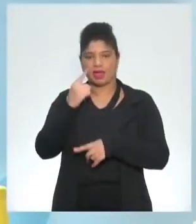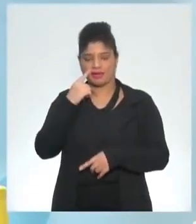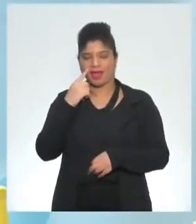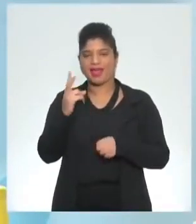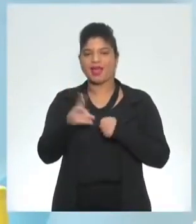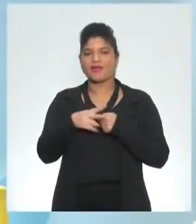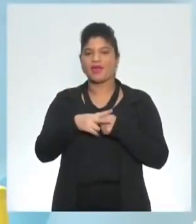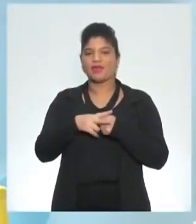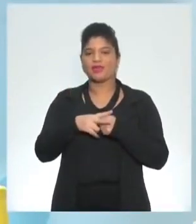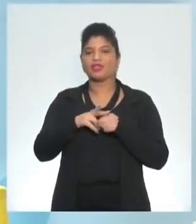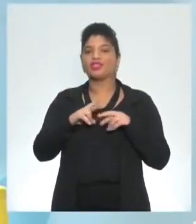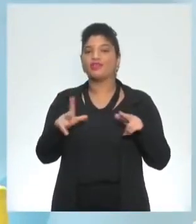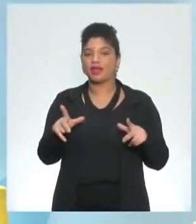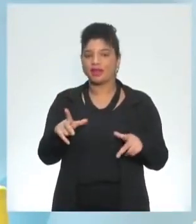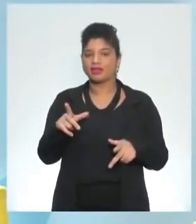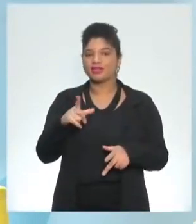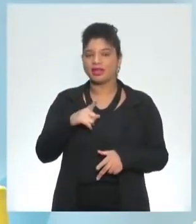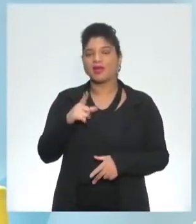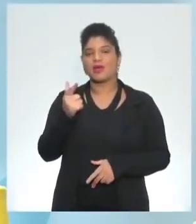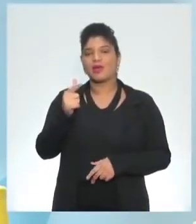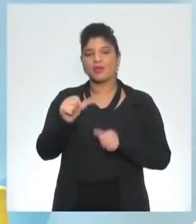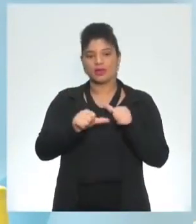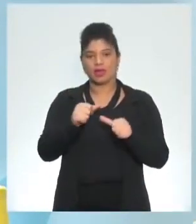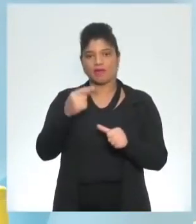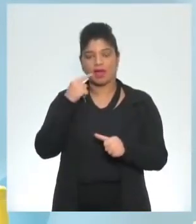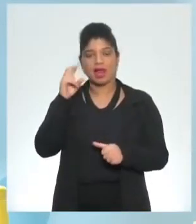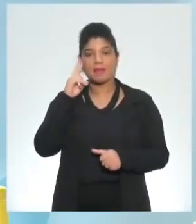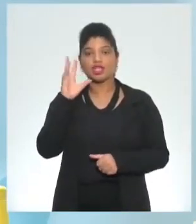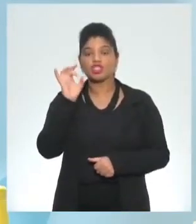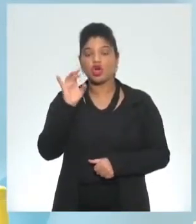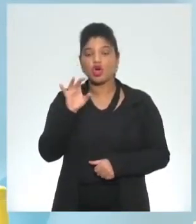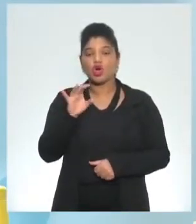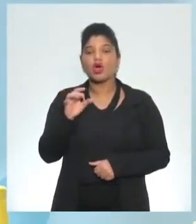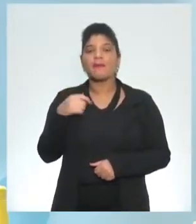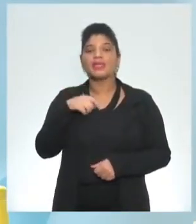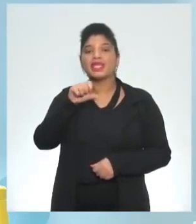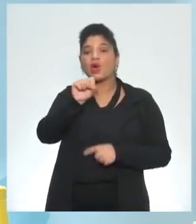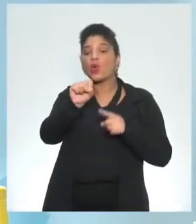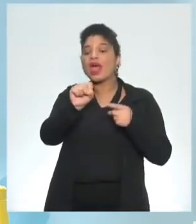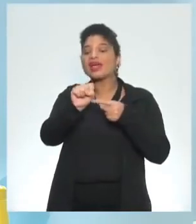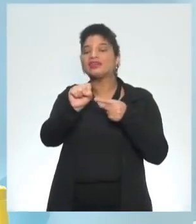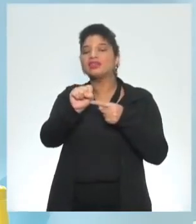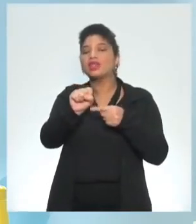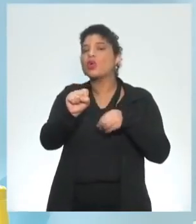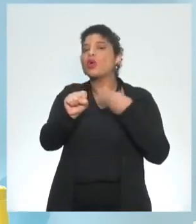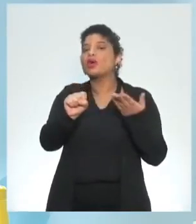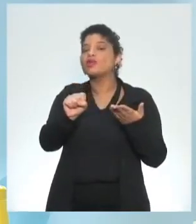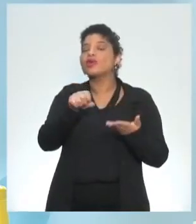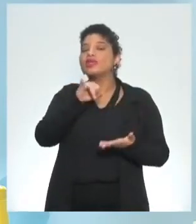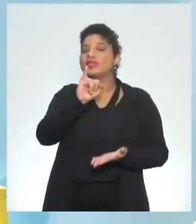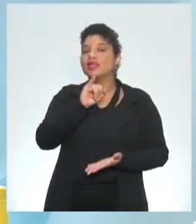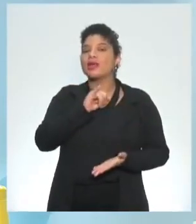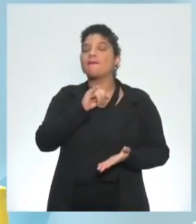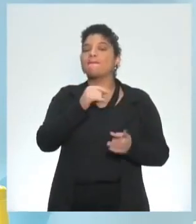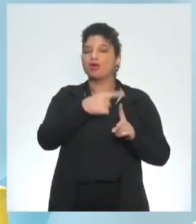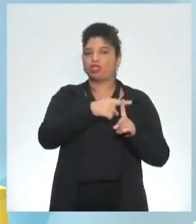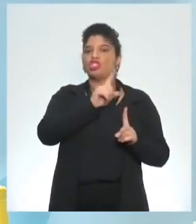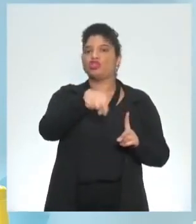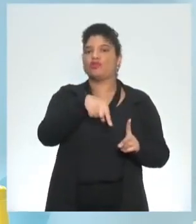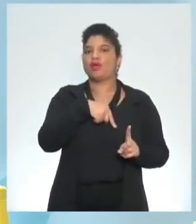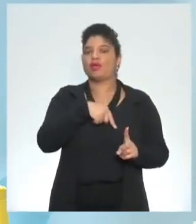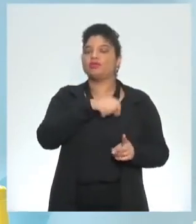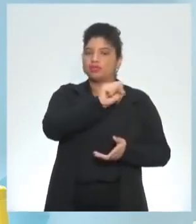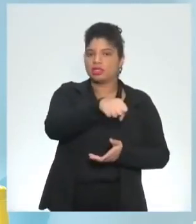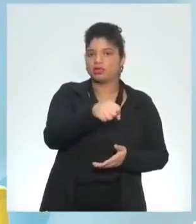direct novamente então lembra é só na afirmativa que eu vou colocar aquele s ali tudo bem não se